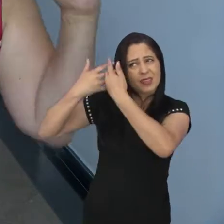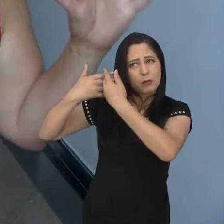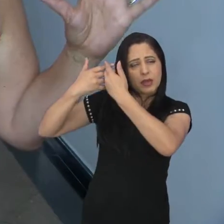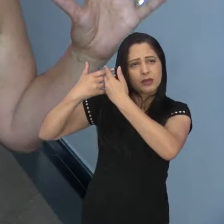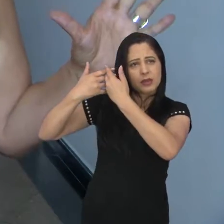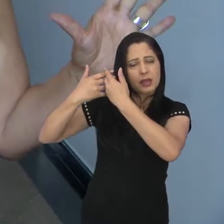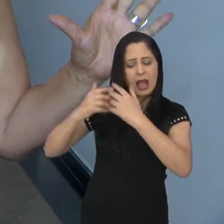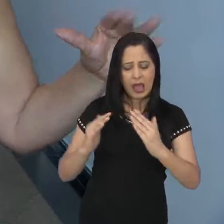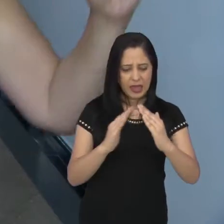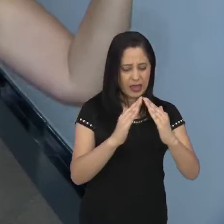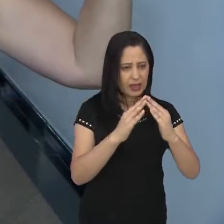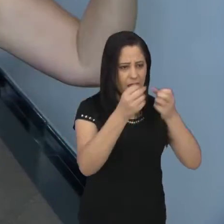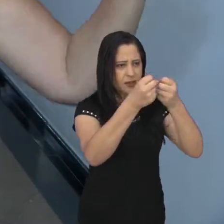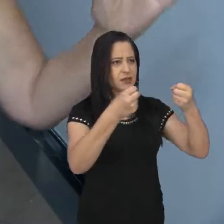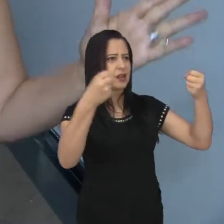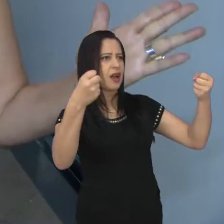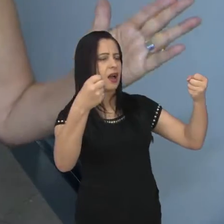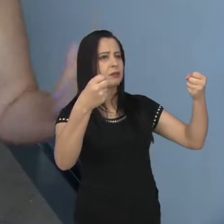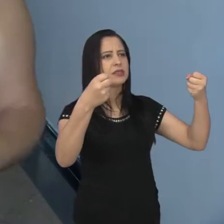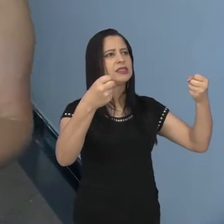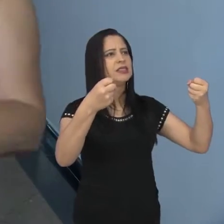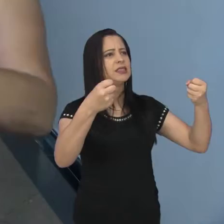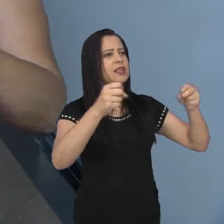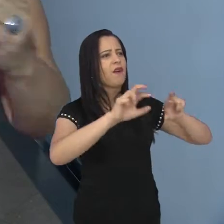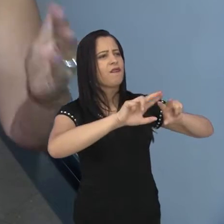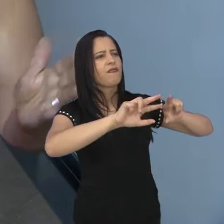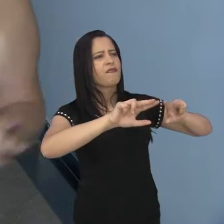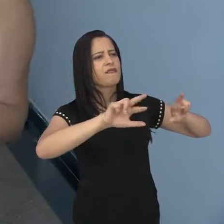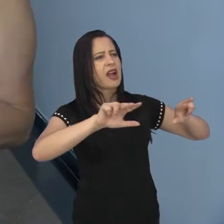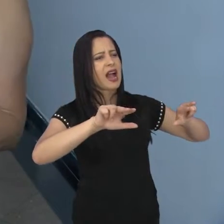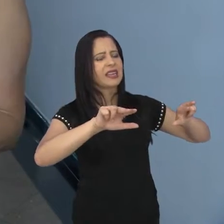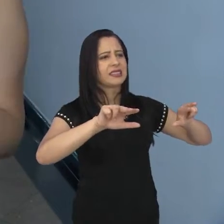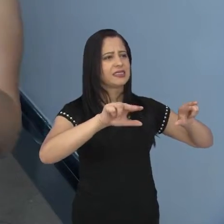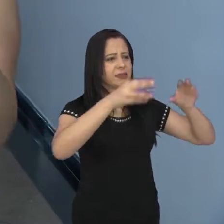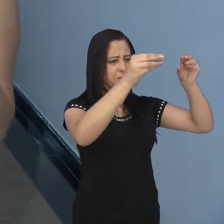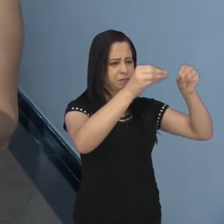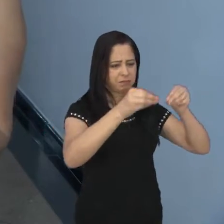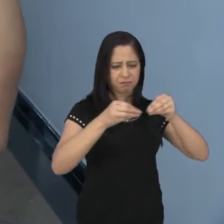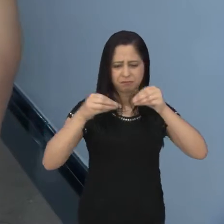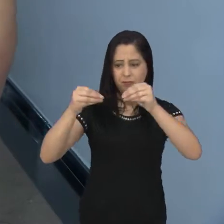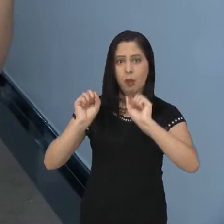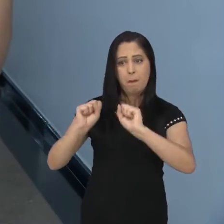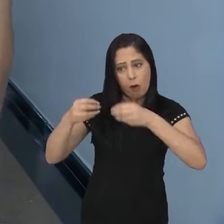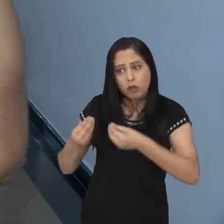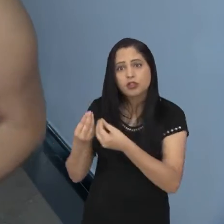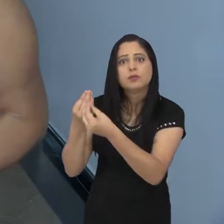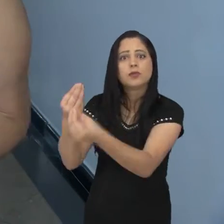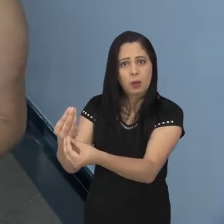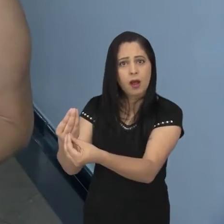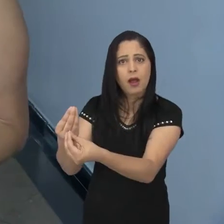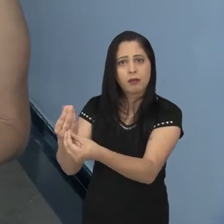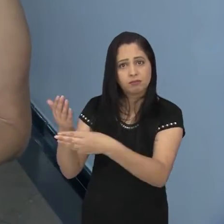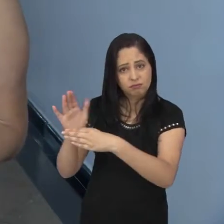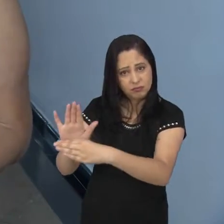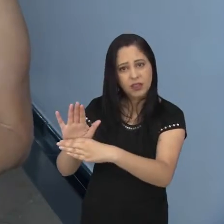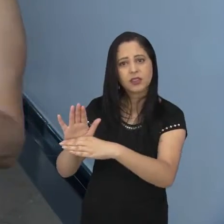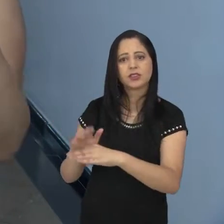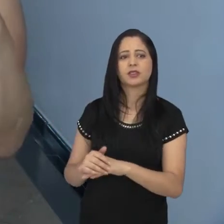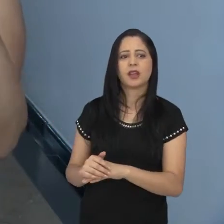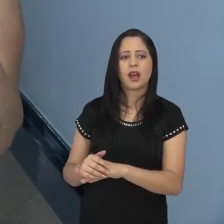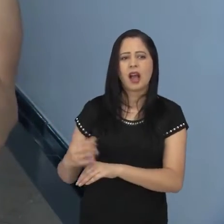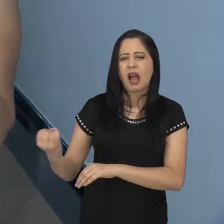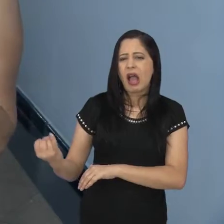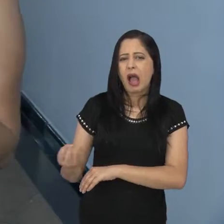você chega na sua casa, veja lá, quantos objetos que você pode e deve estar doando para o outro.